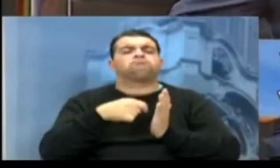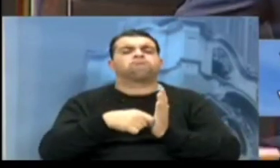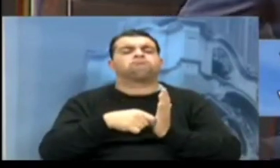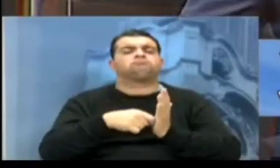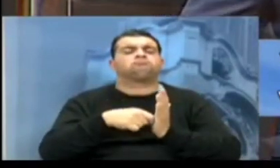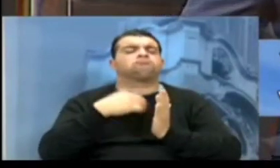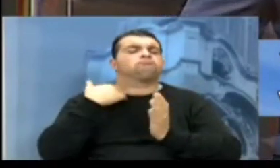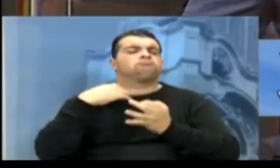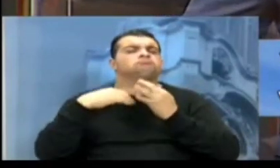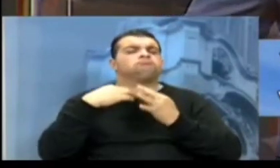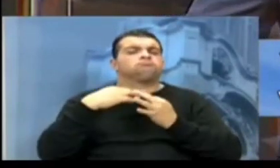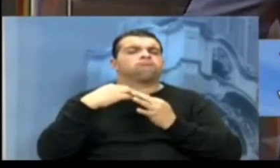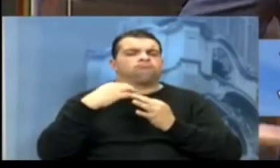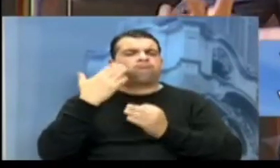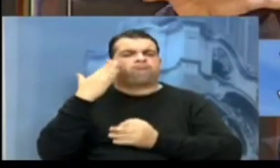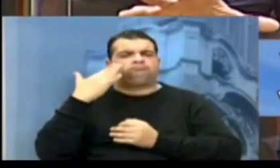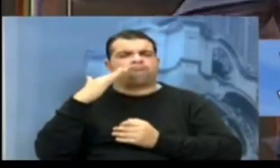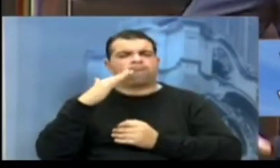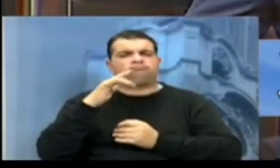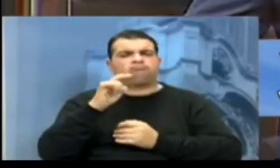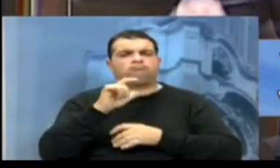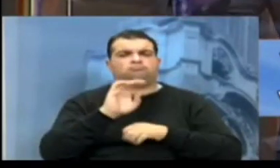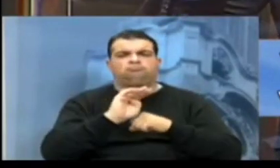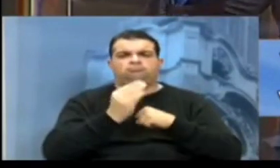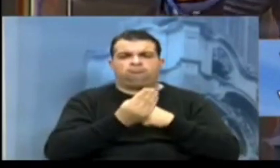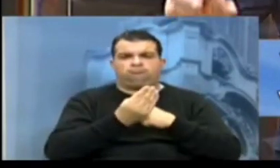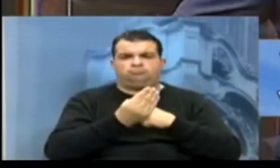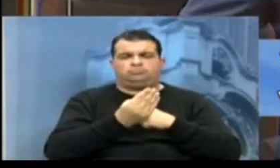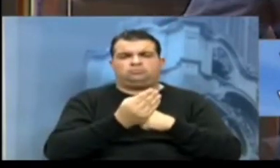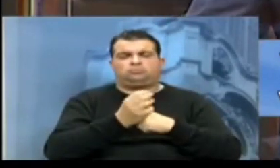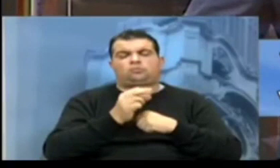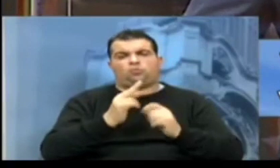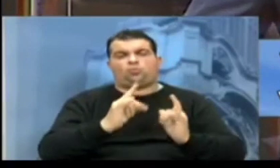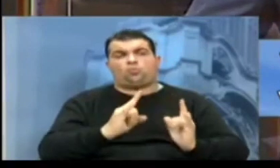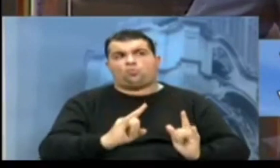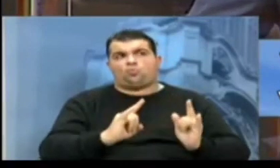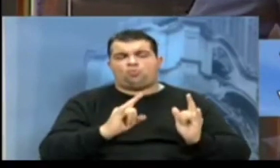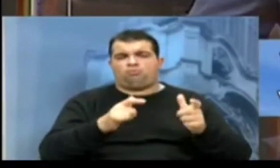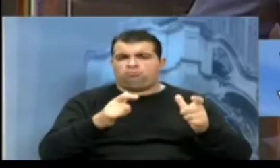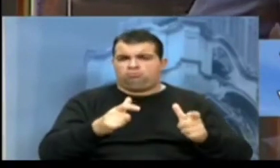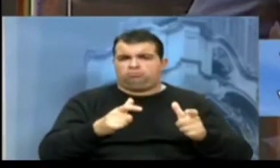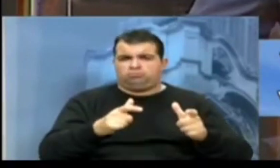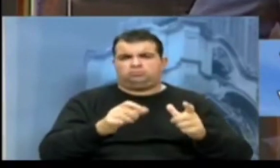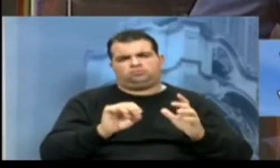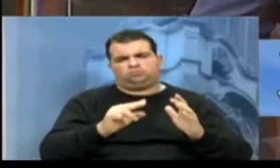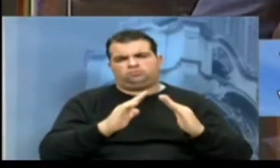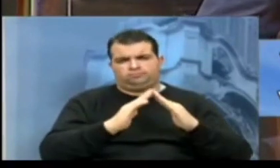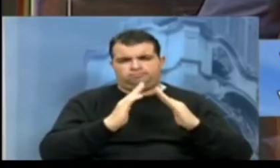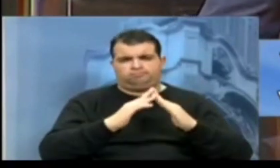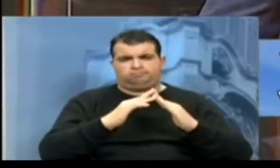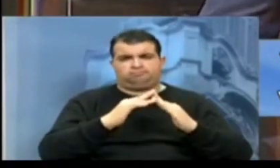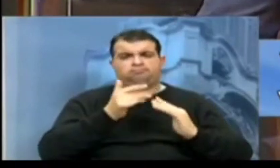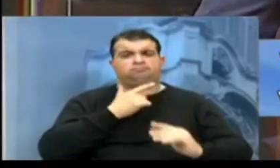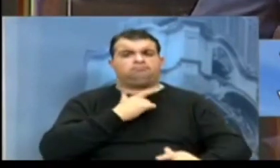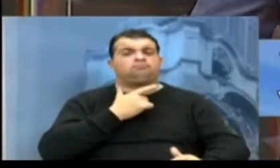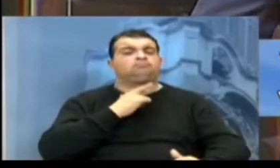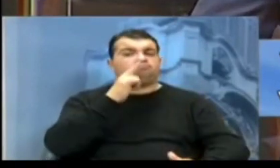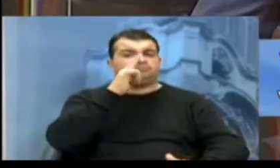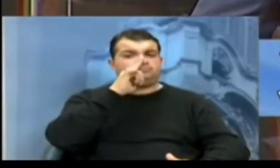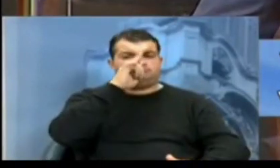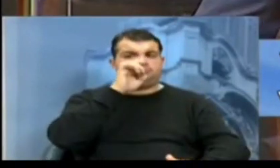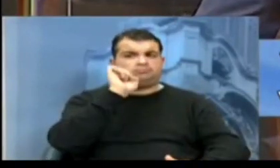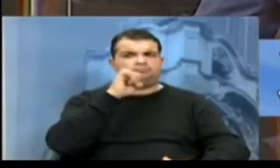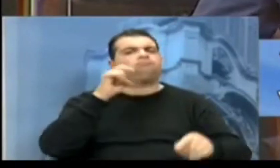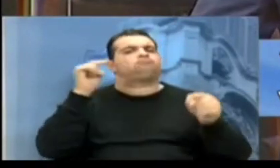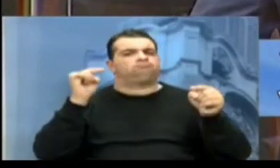compreendeu que aquela região, aquele imóvel, é um imóvel em que existe risco de